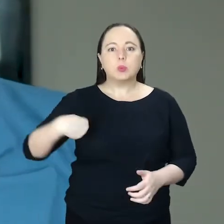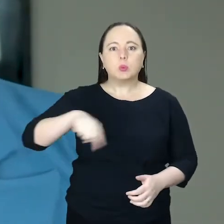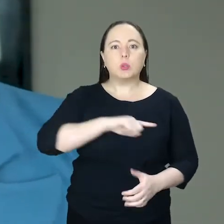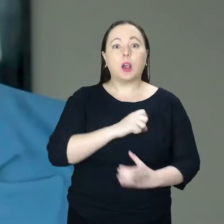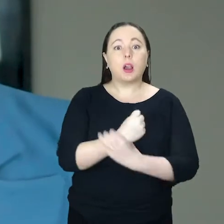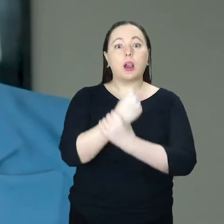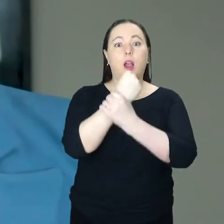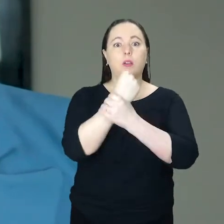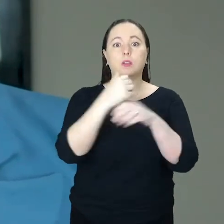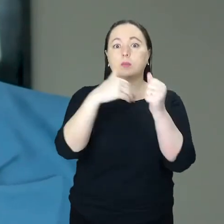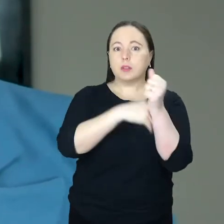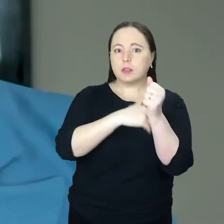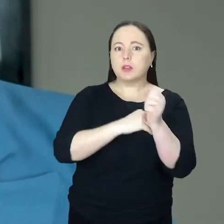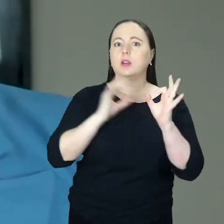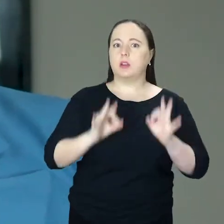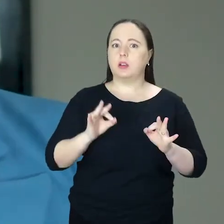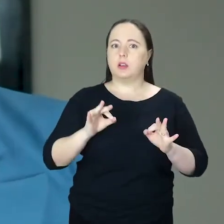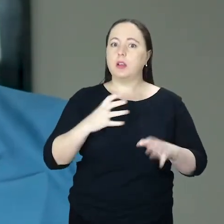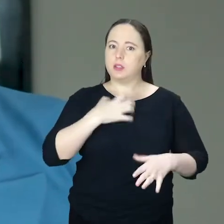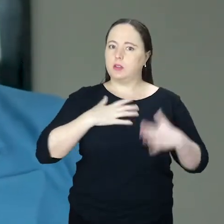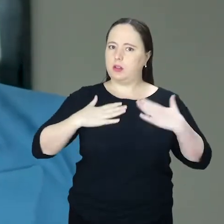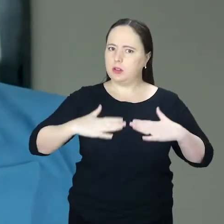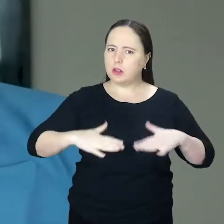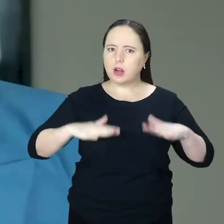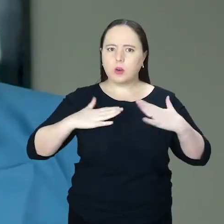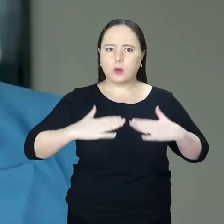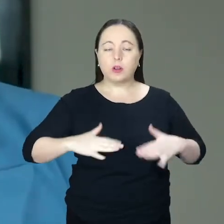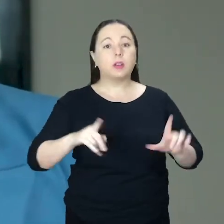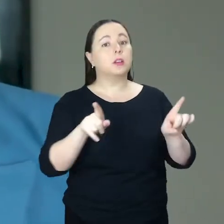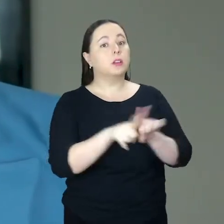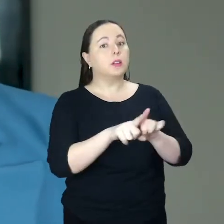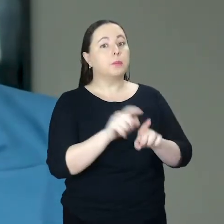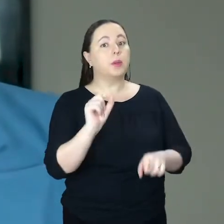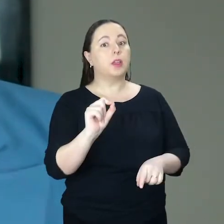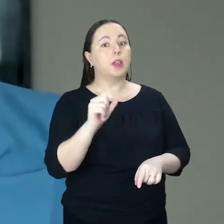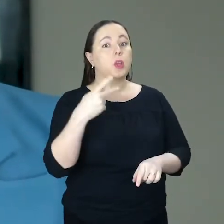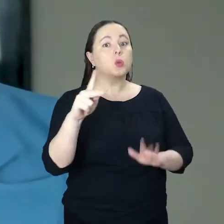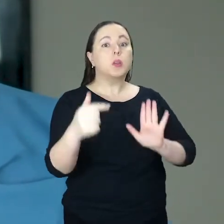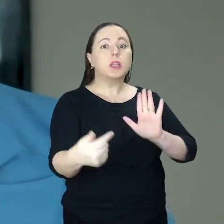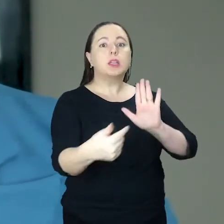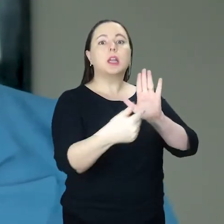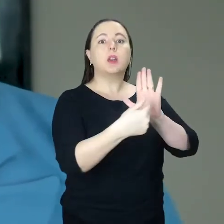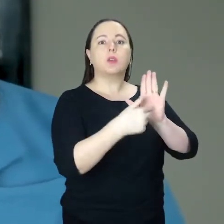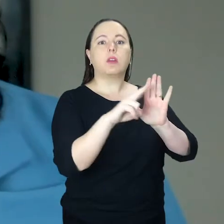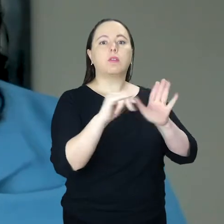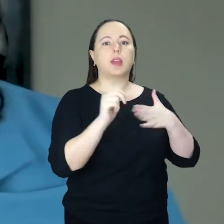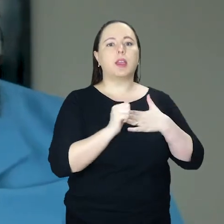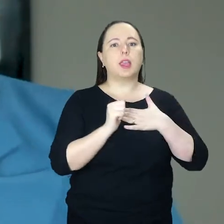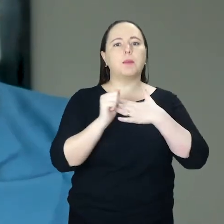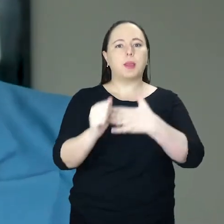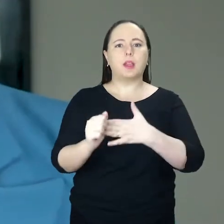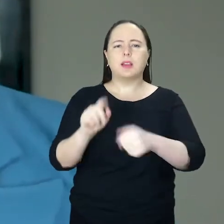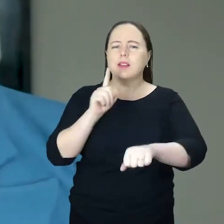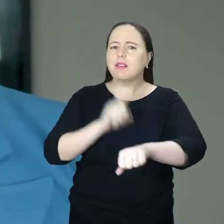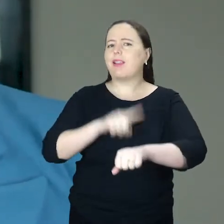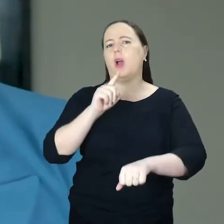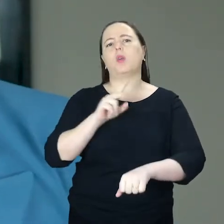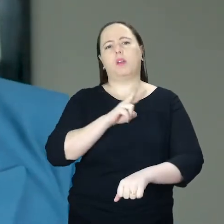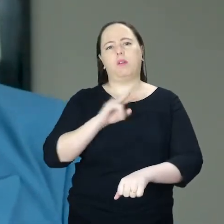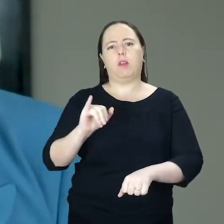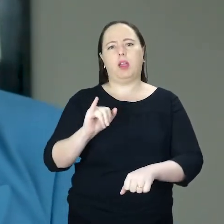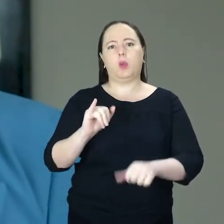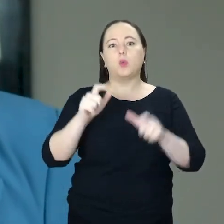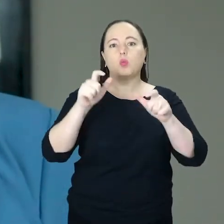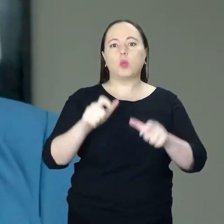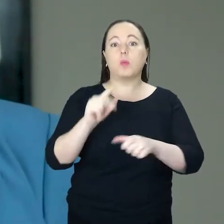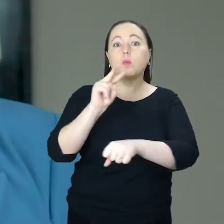nós garantimos o anonimato, fique tranquilo, e também que sua denúncia será encaminhada imediatamente